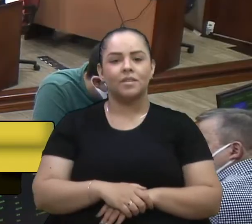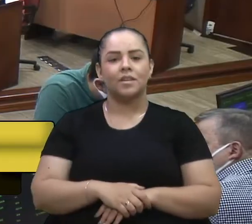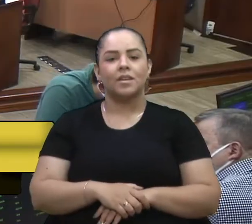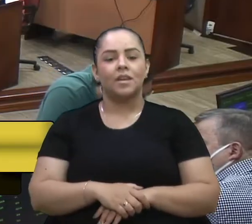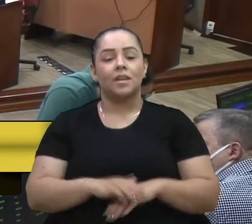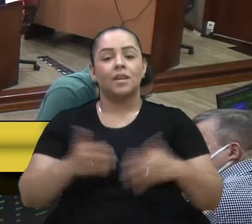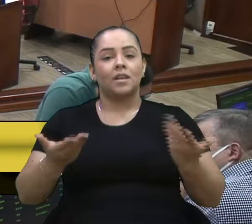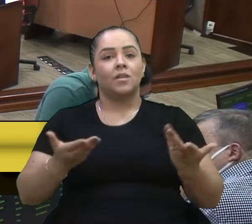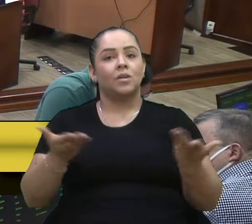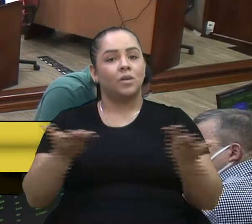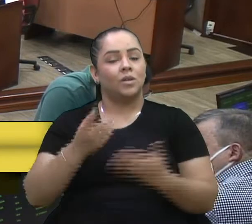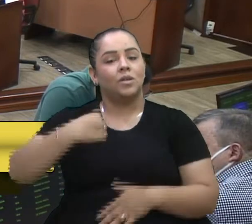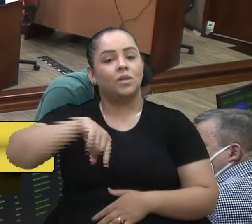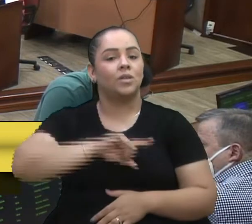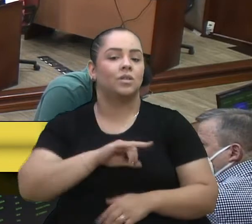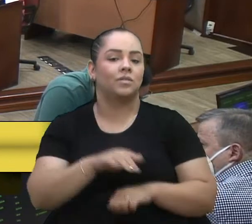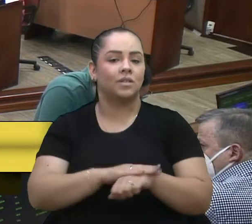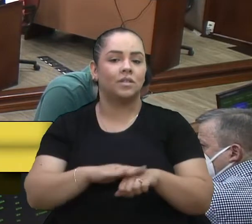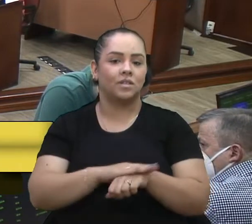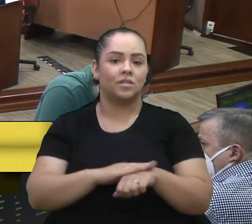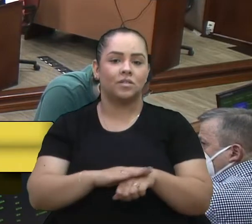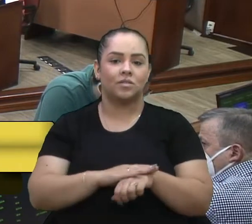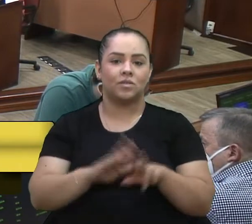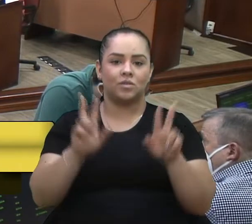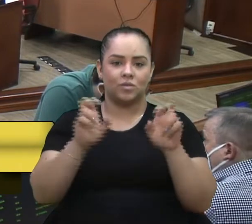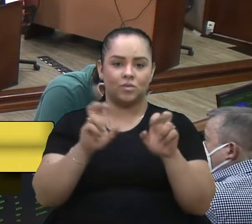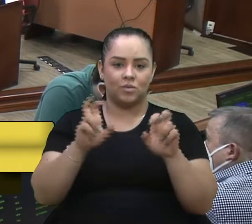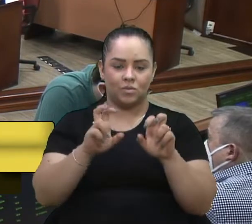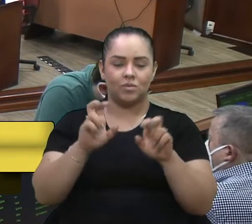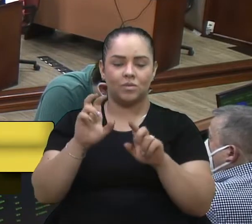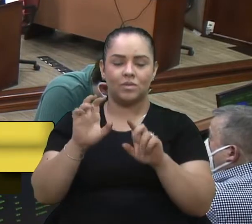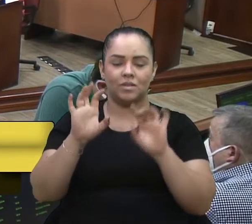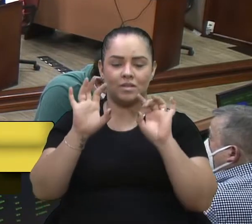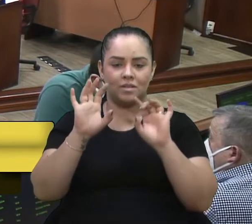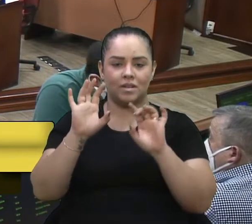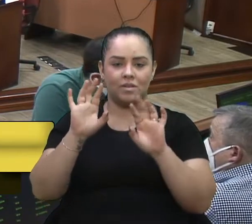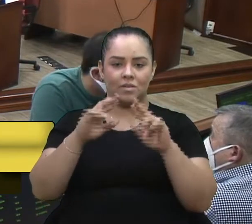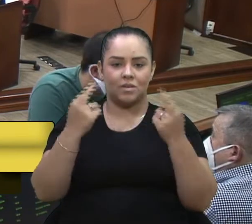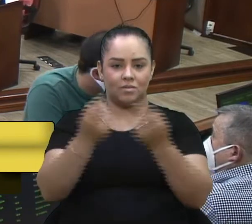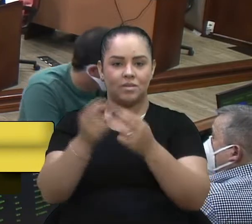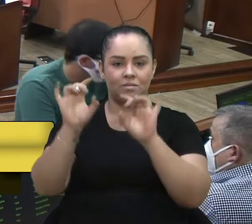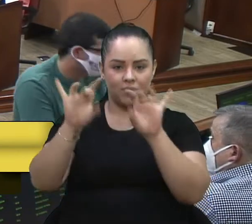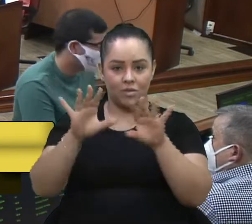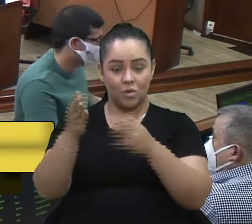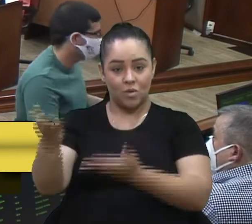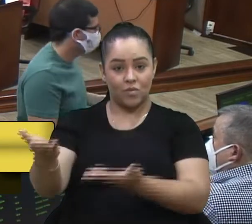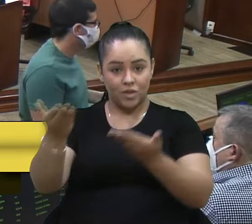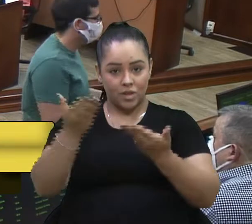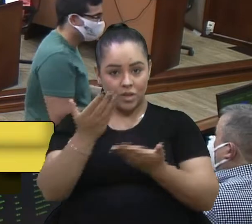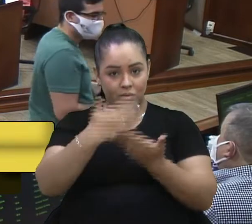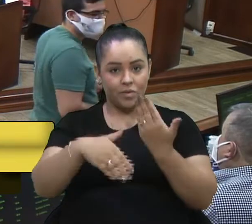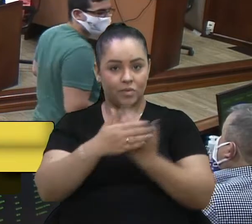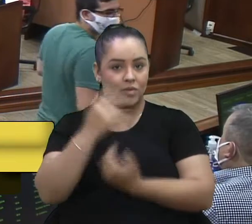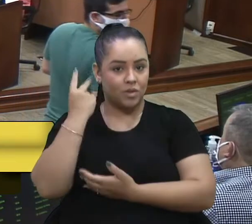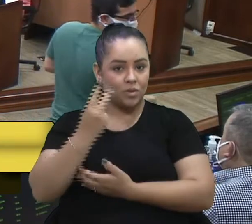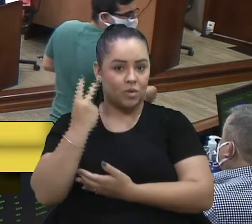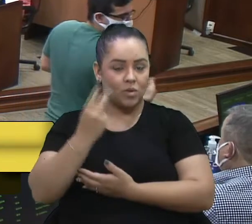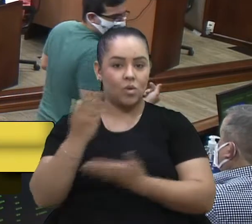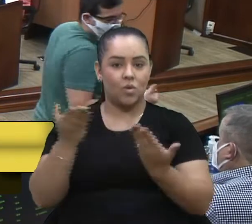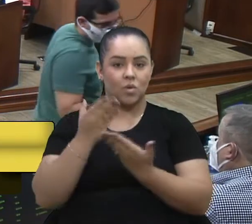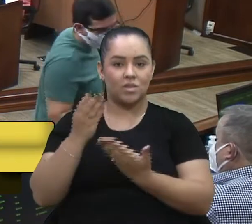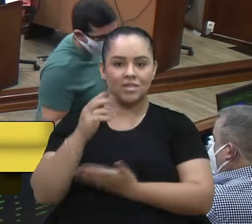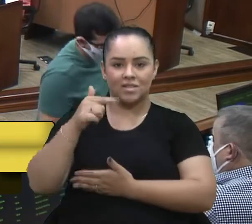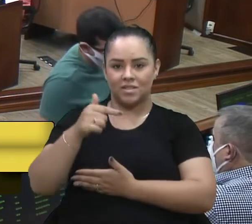então já que a gente está falando de sessão solene hoje convidar a todos os vereadores aqui hoje às 19 horas vamos também